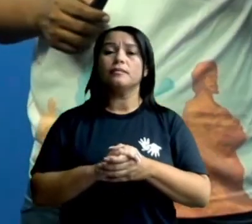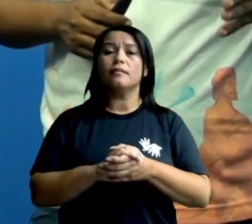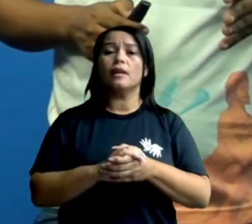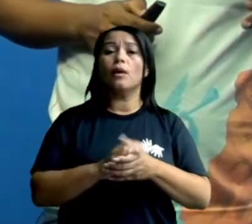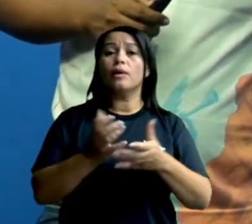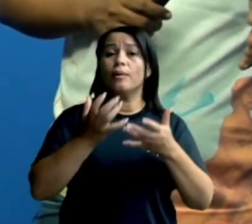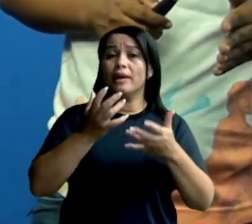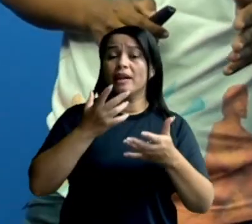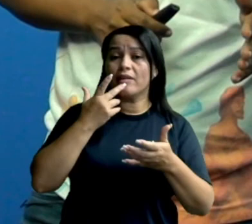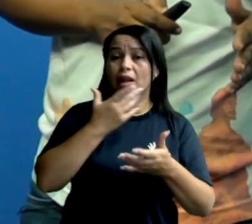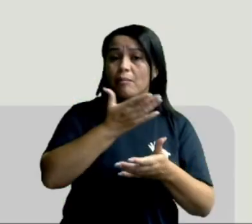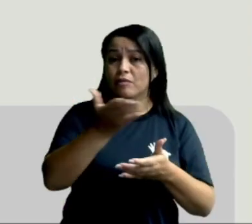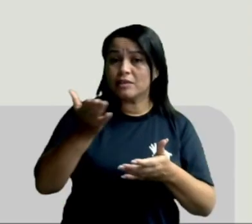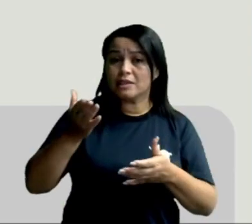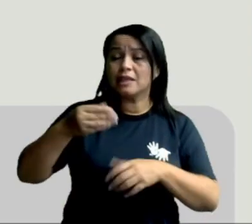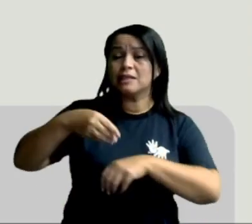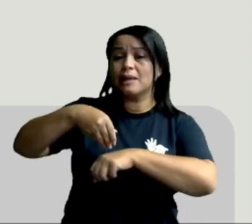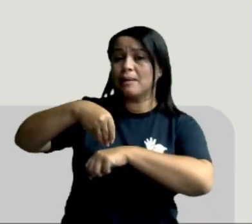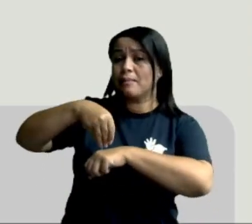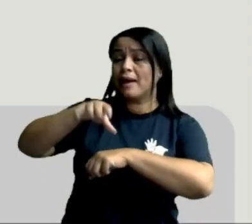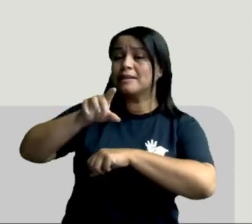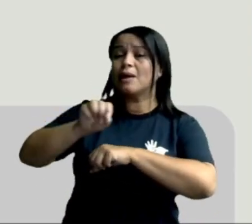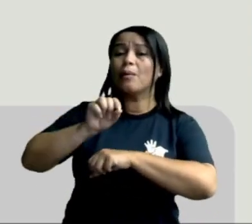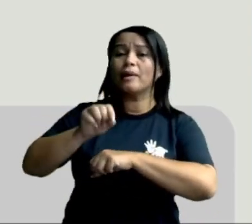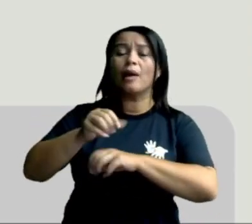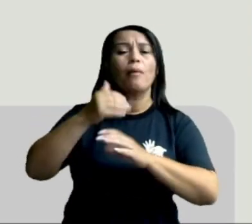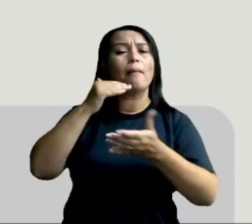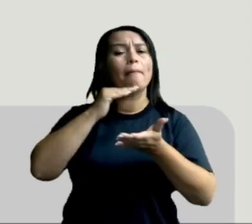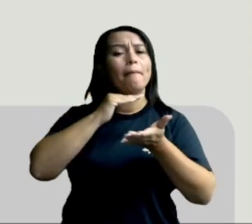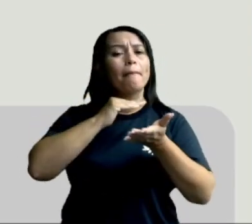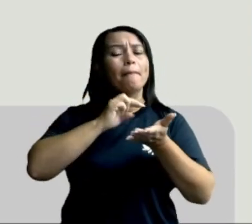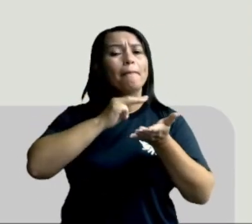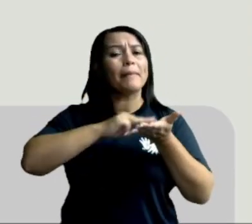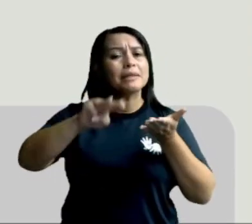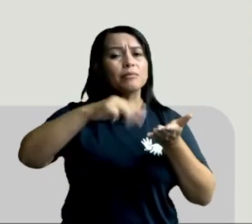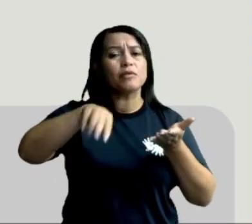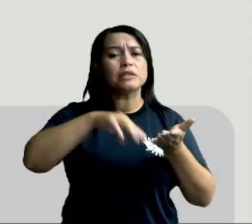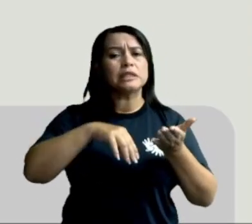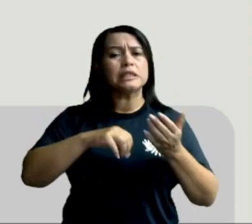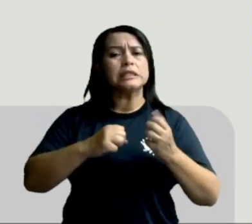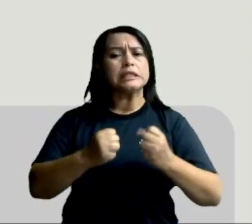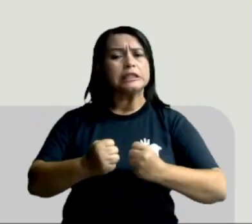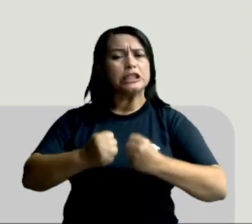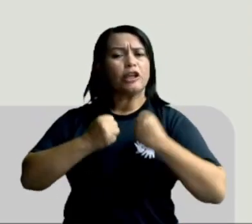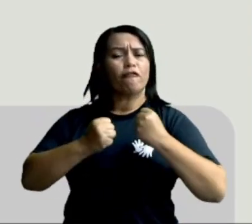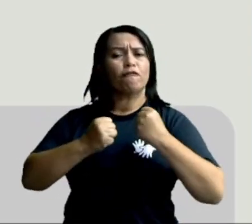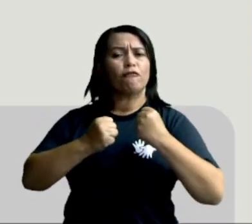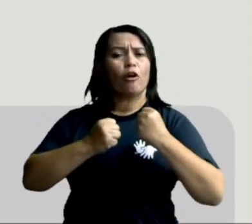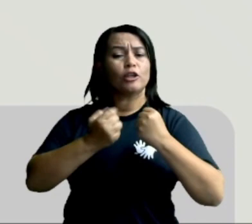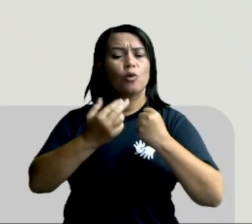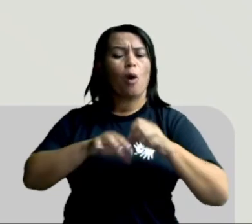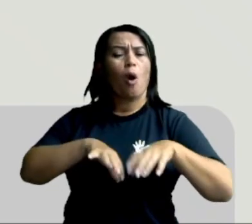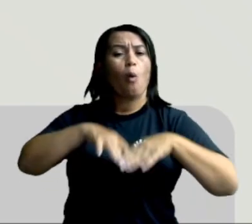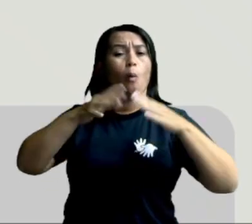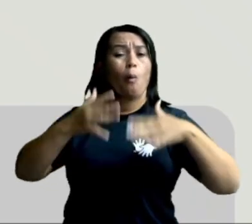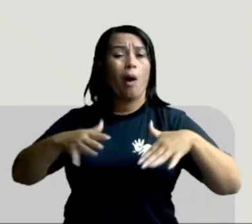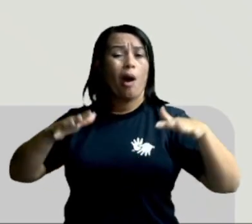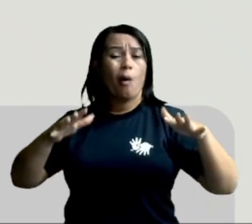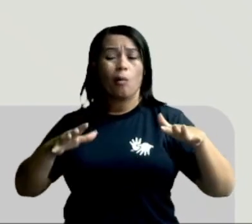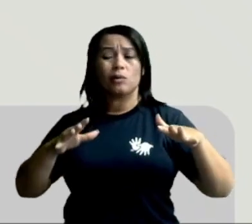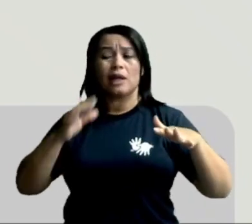o que eu ia dizer é deixar o seguinte recado para vocês. Seja forte como uma onda, não seja